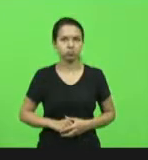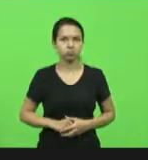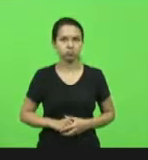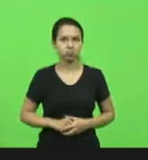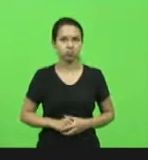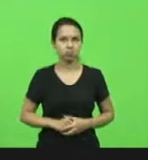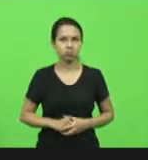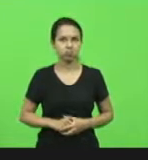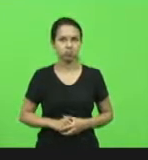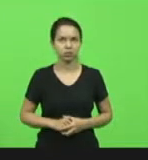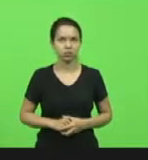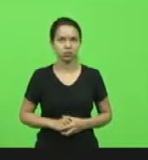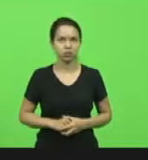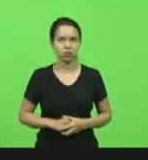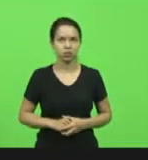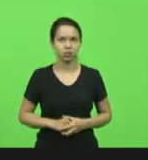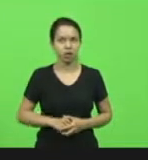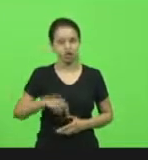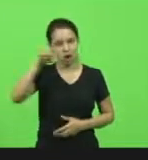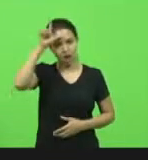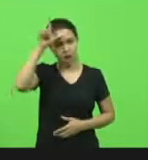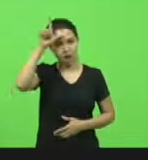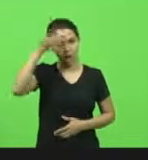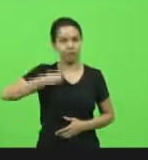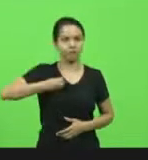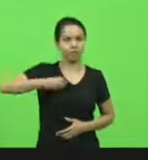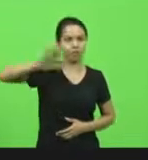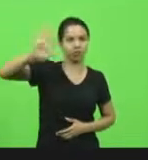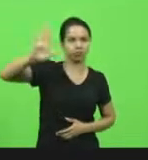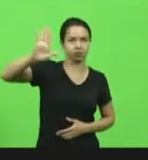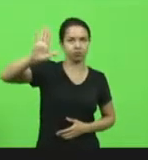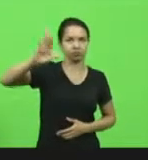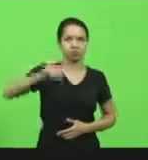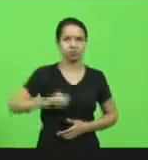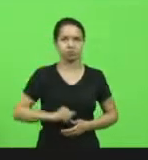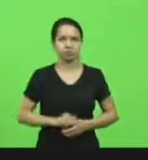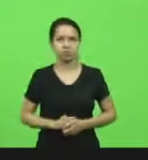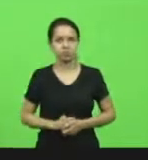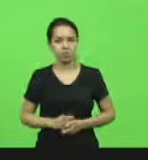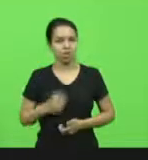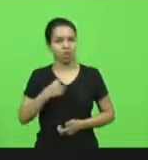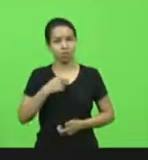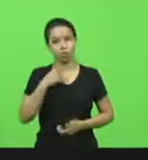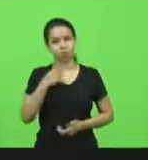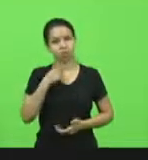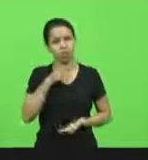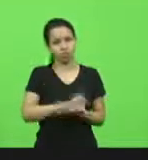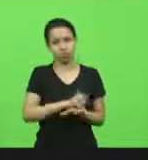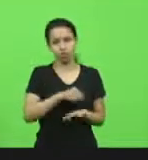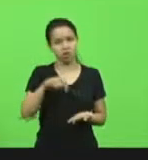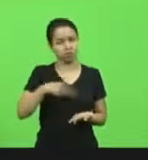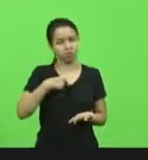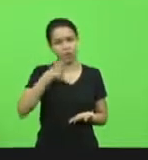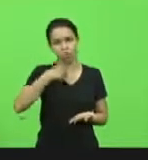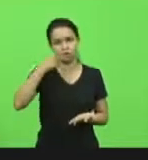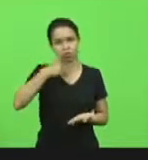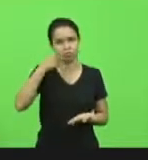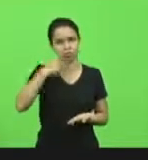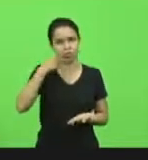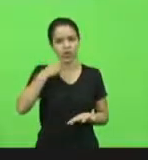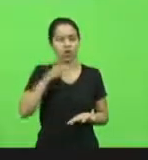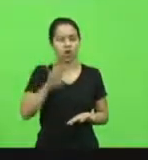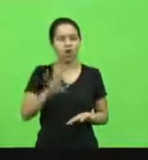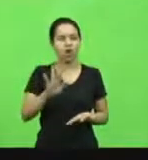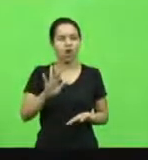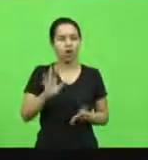Sargento Lima, presente. Não consigo registrar aqui, presidente. Nem eu consigo registrar aqui, presidente. Deputado Kennedy. Ok, eu vou colher na